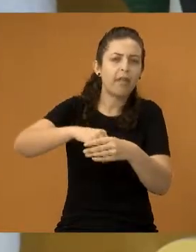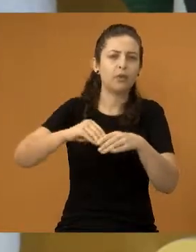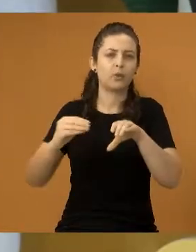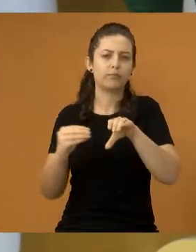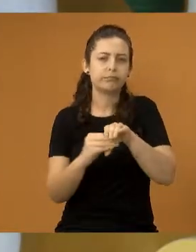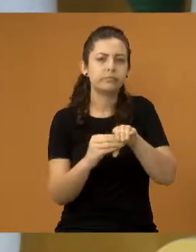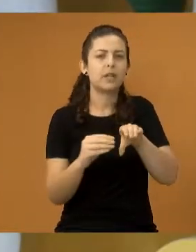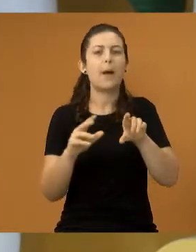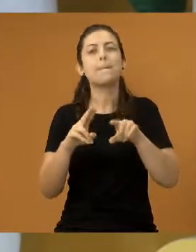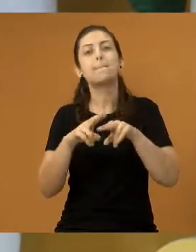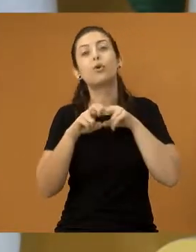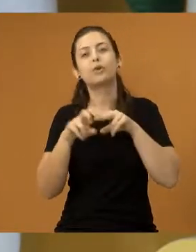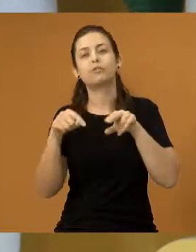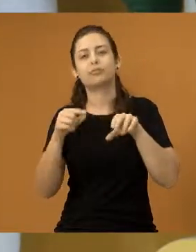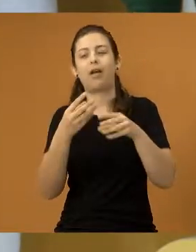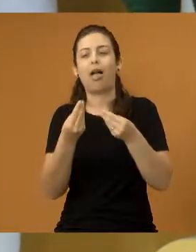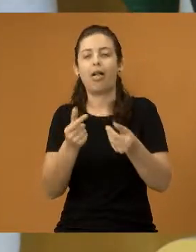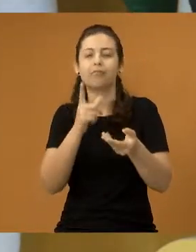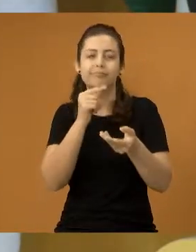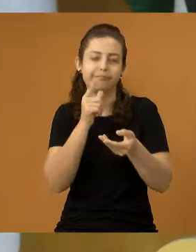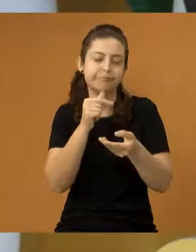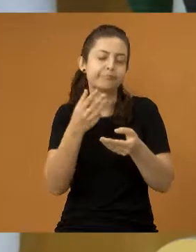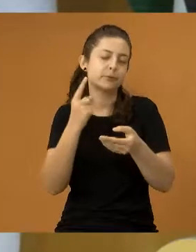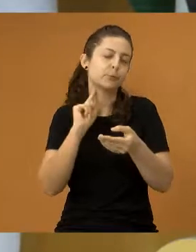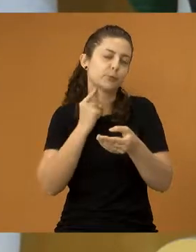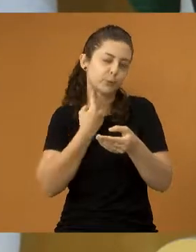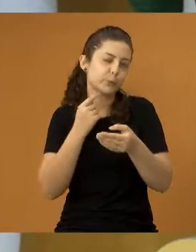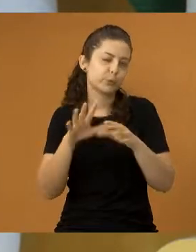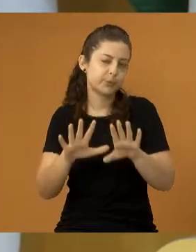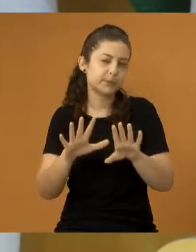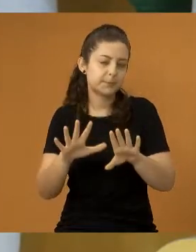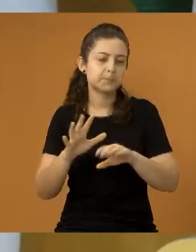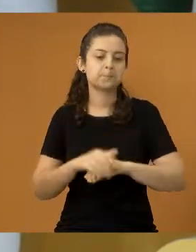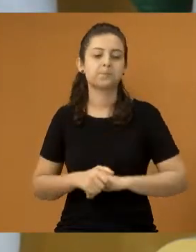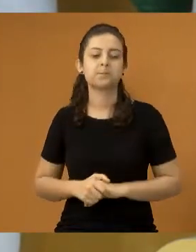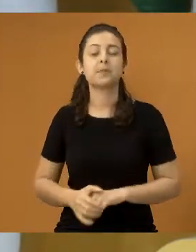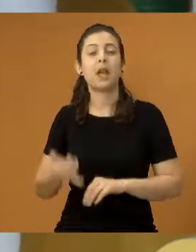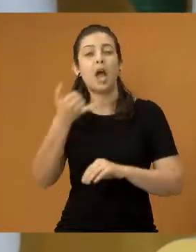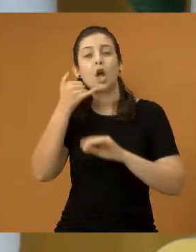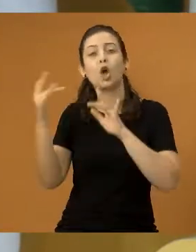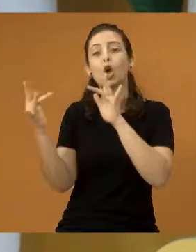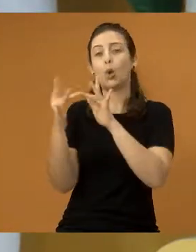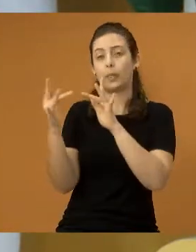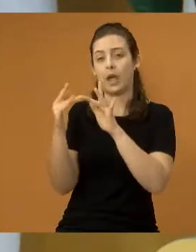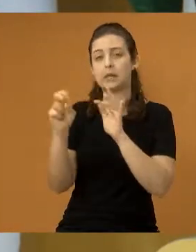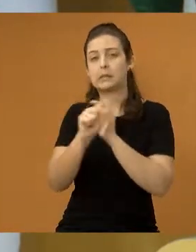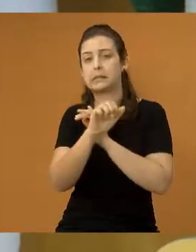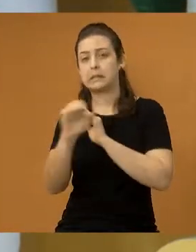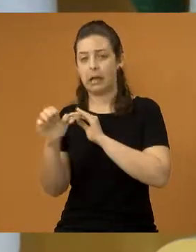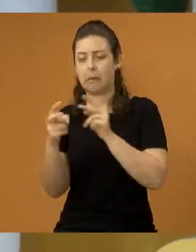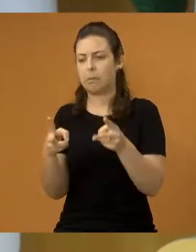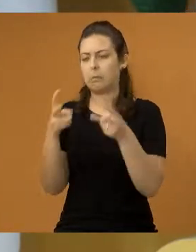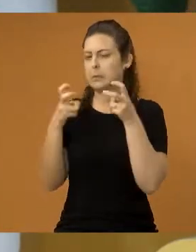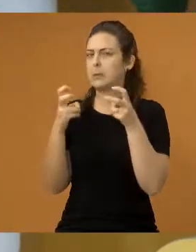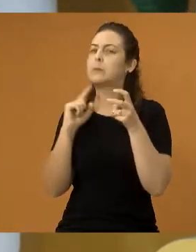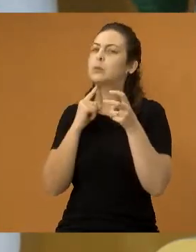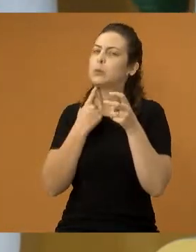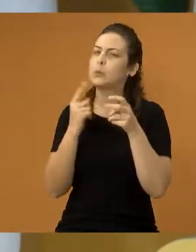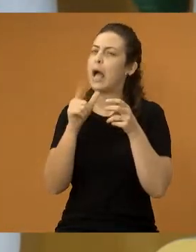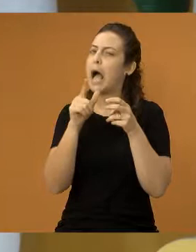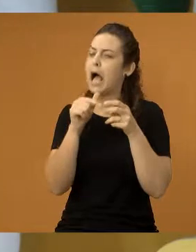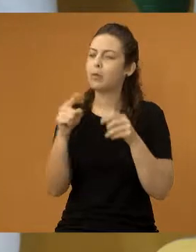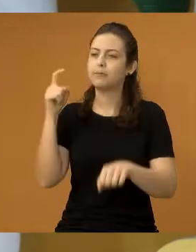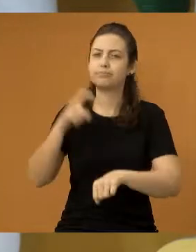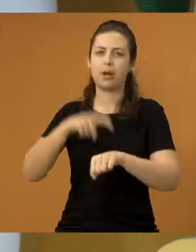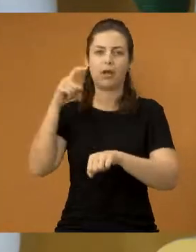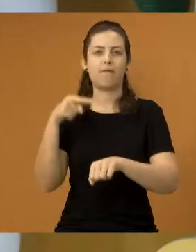tubulação e, por isso, que aquela água fica com aquele aspecto. Entre em contato com o SAI quando notarem. O SAI